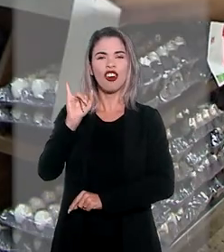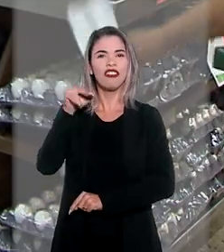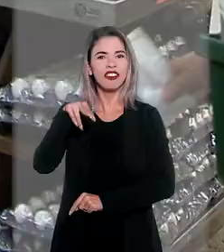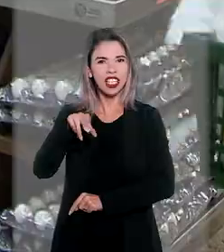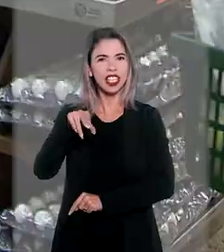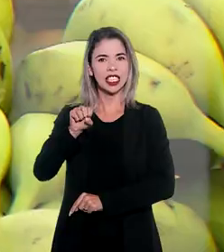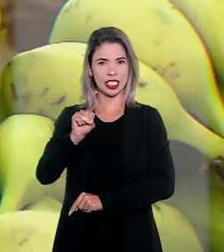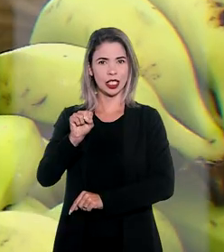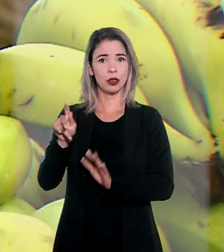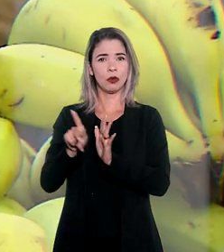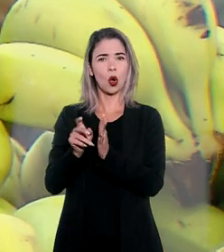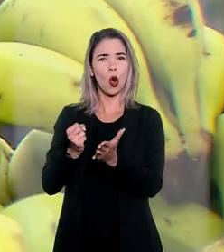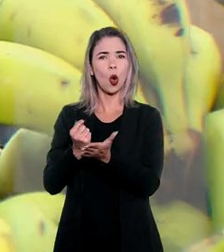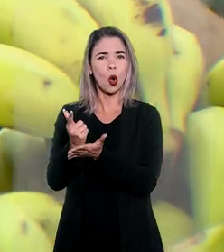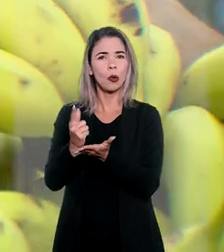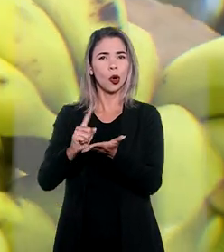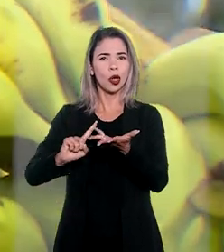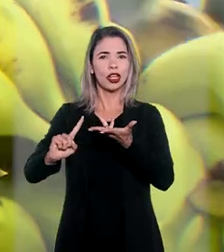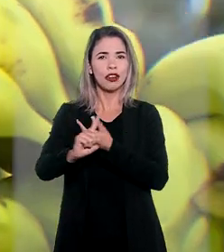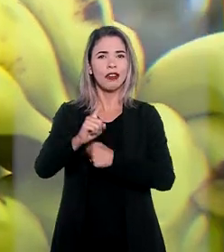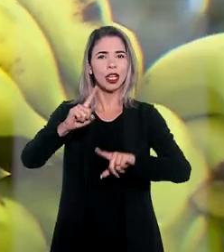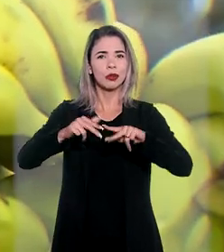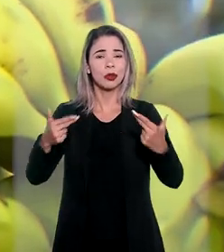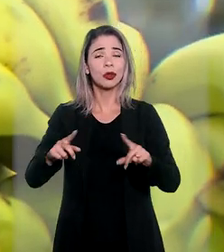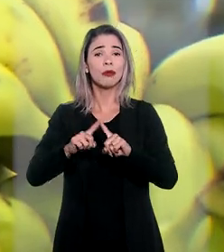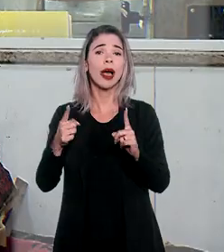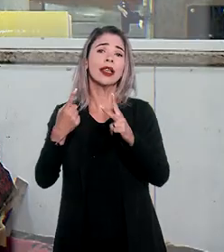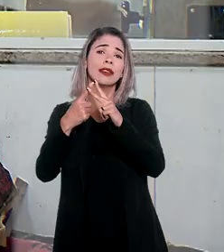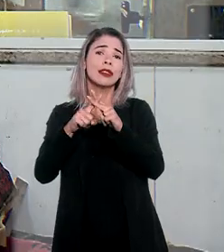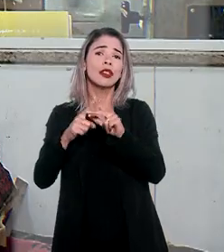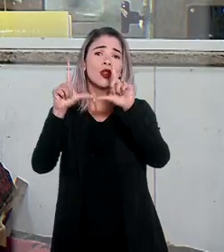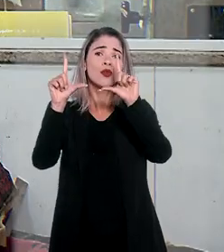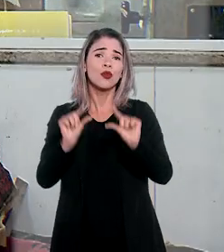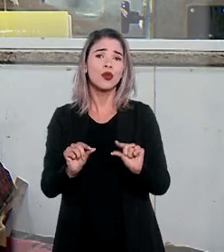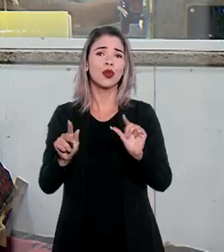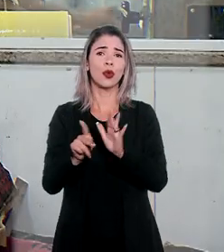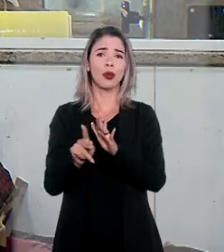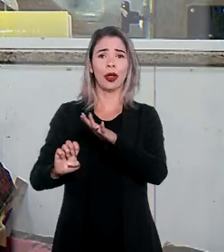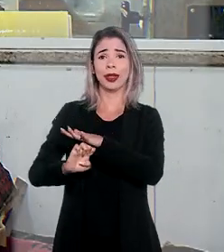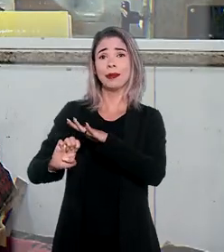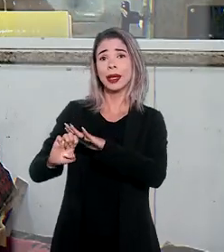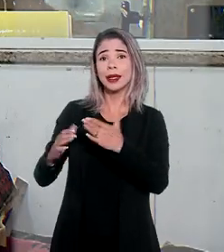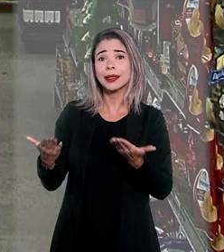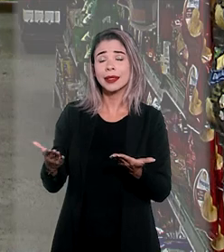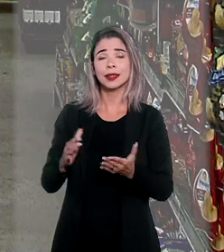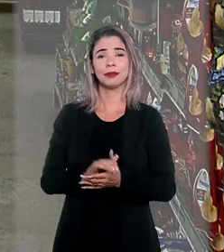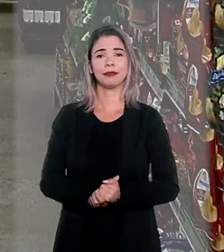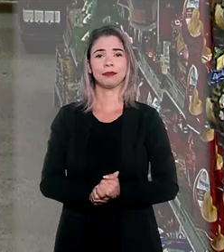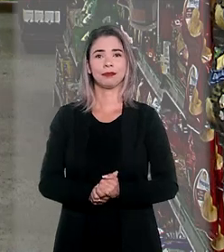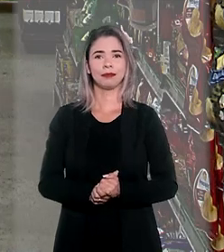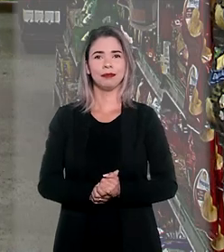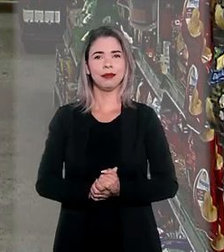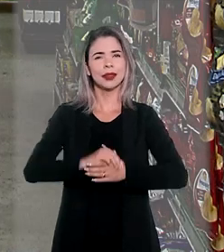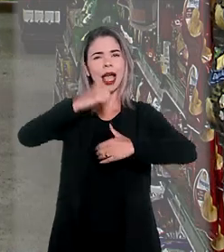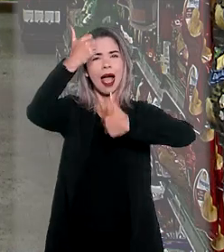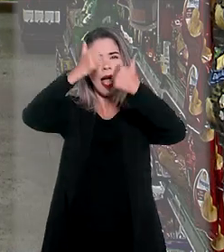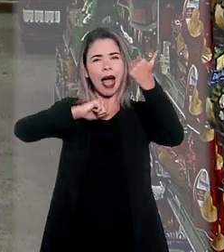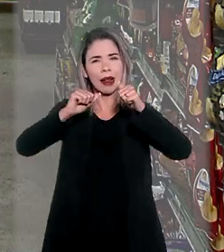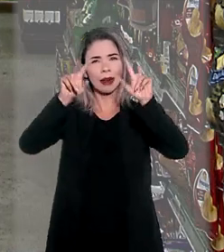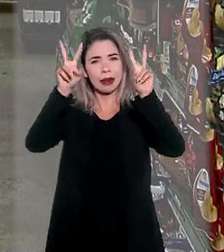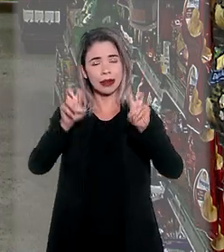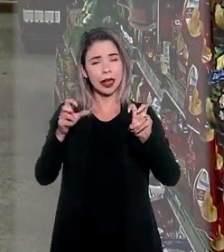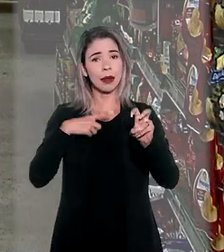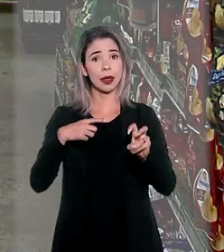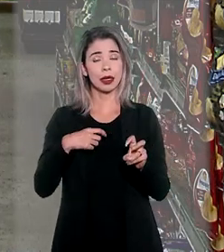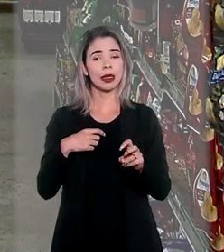aquisição de produtos em razão de ajustes comerciais celebrados com fornecedores. Ao analisar o caso,